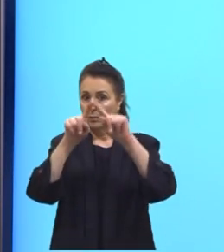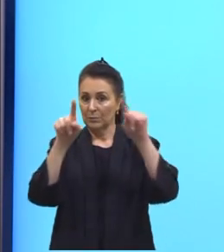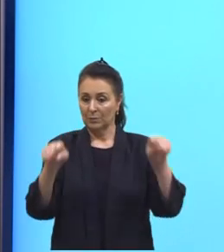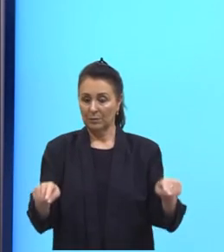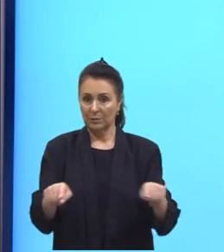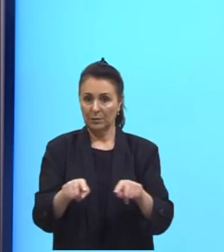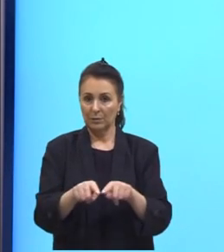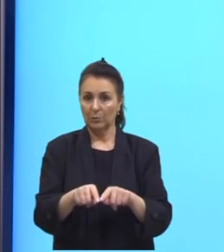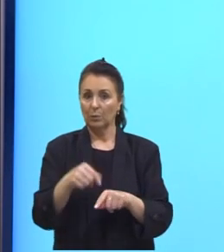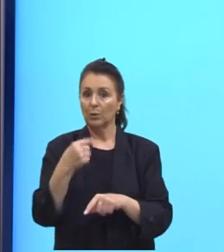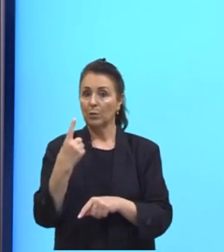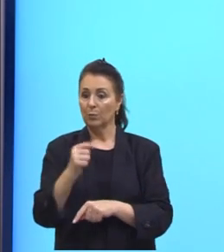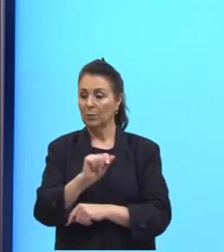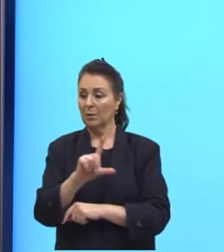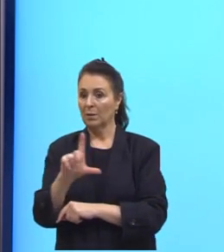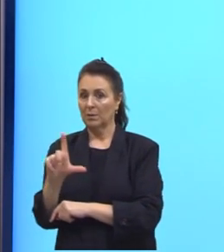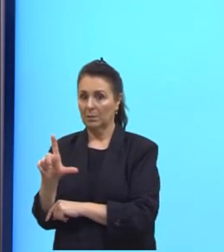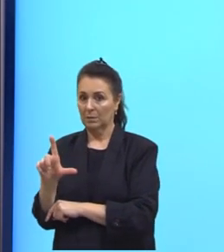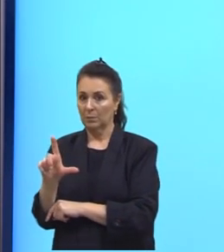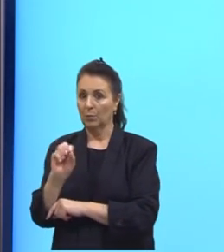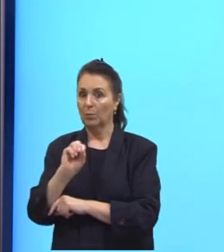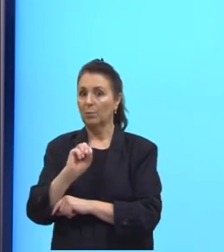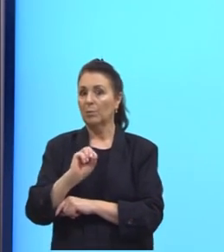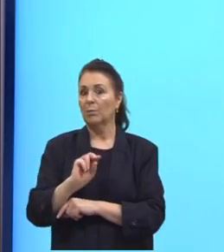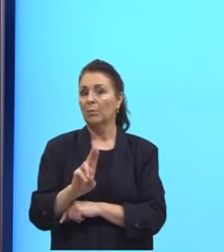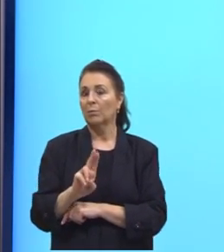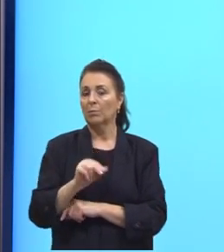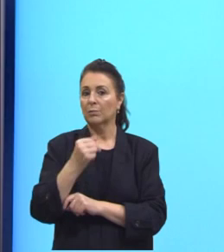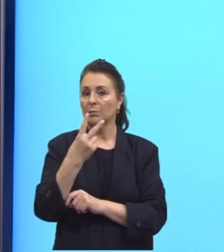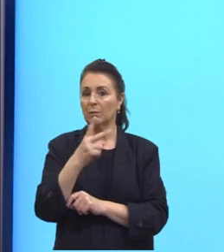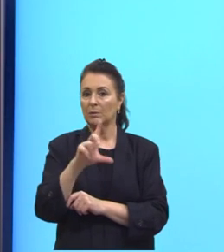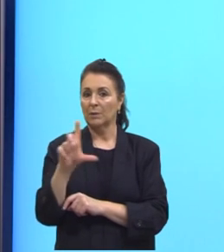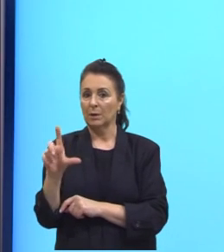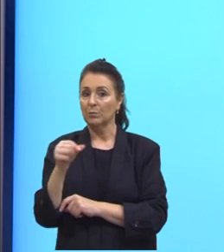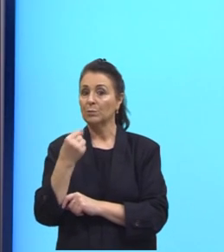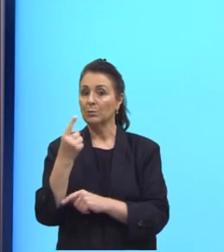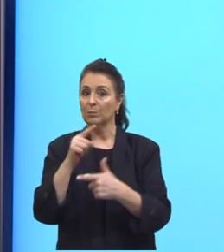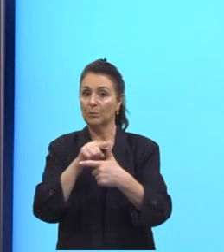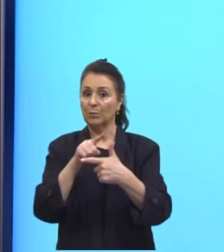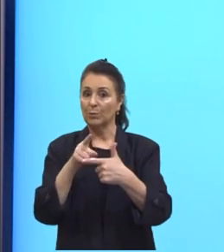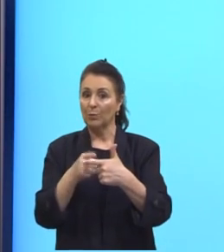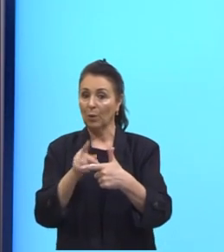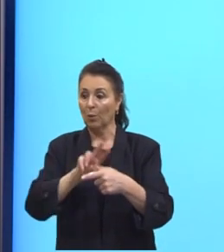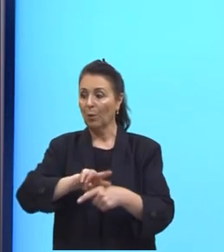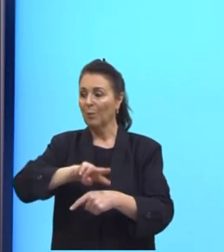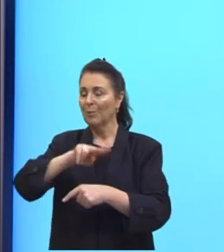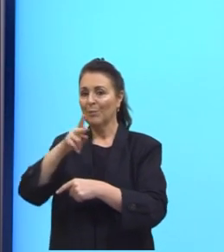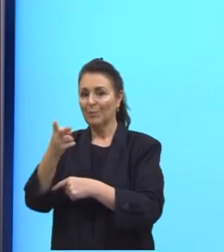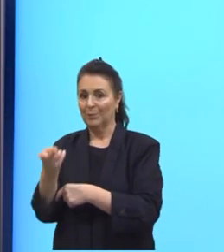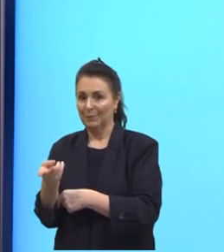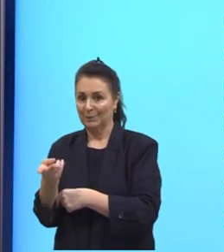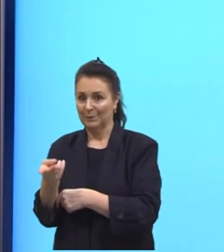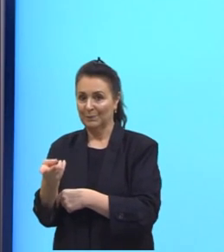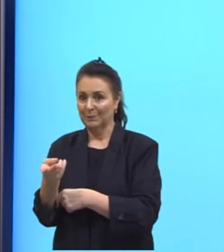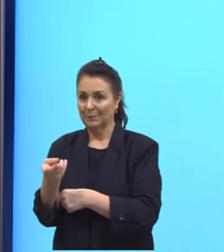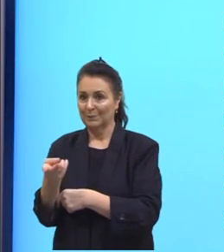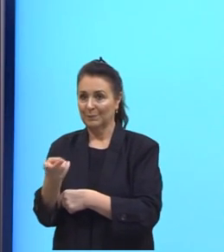e um de seus lados ou então dois lados e um ângulo oposto a eles